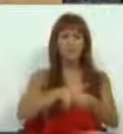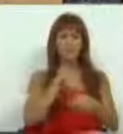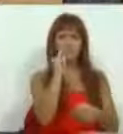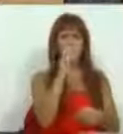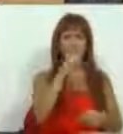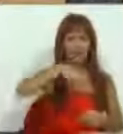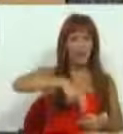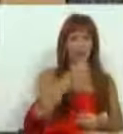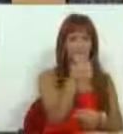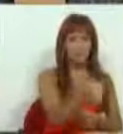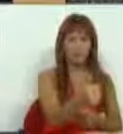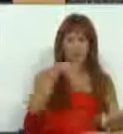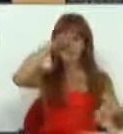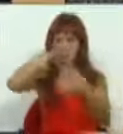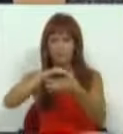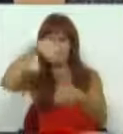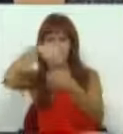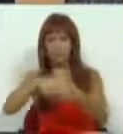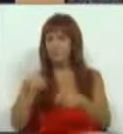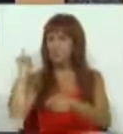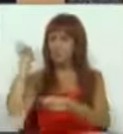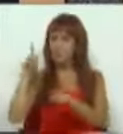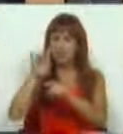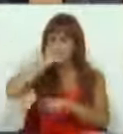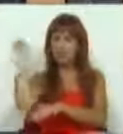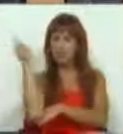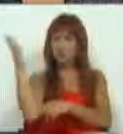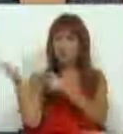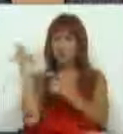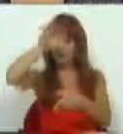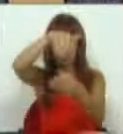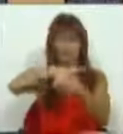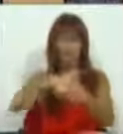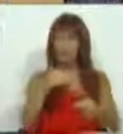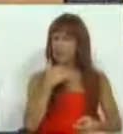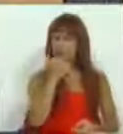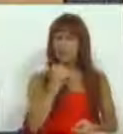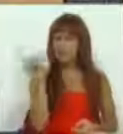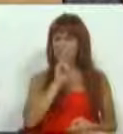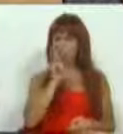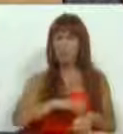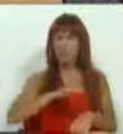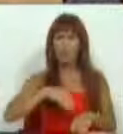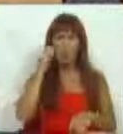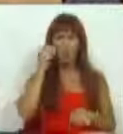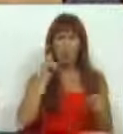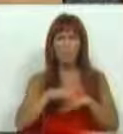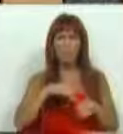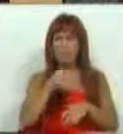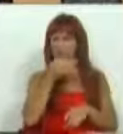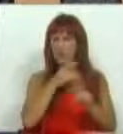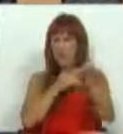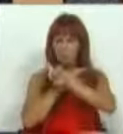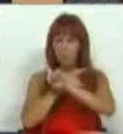ICMB com a Autoridade Florestal Nacional. E também aí não ficámos satisfeitos com a forma como fez a